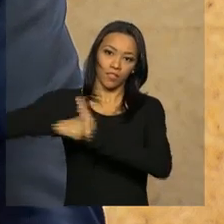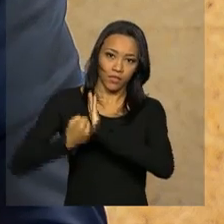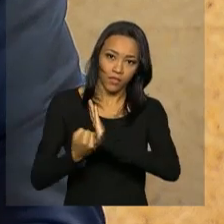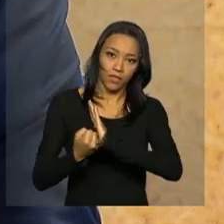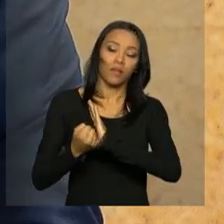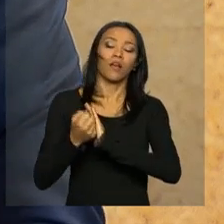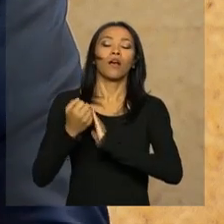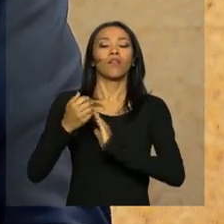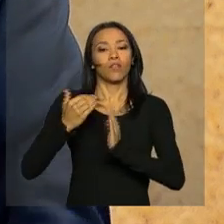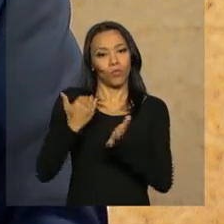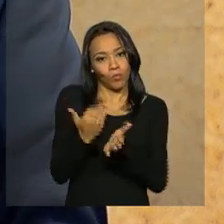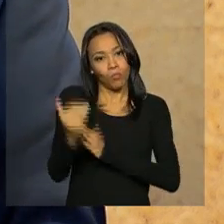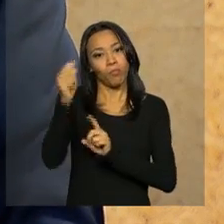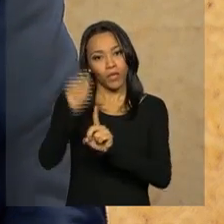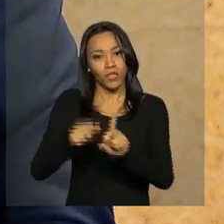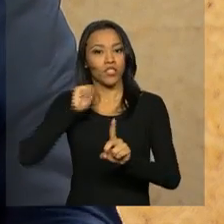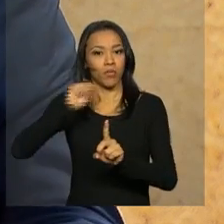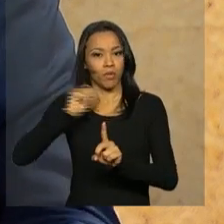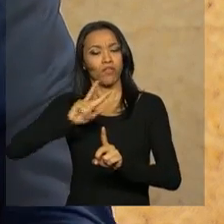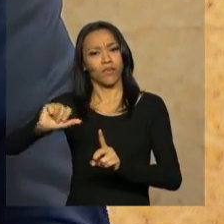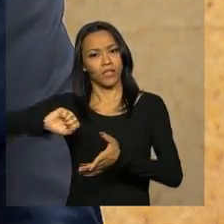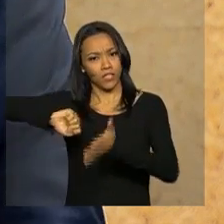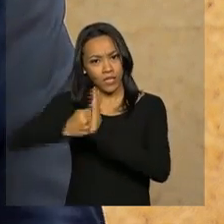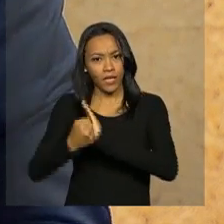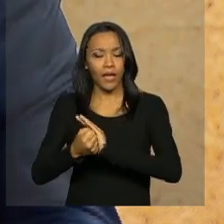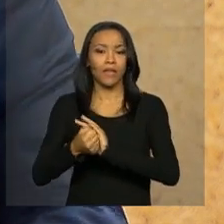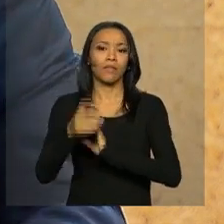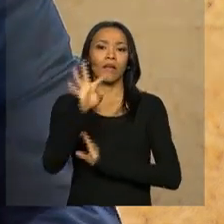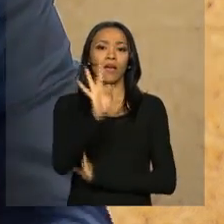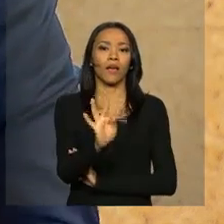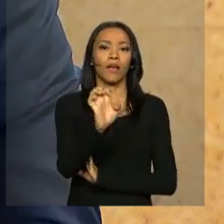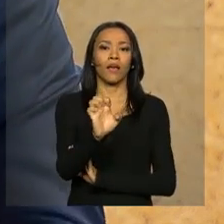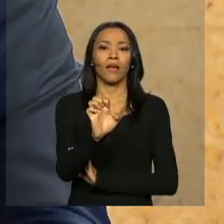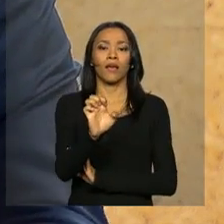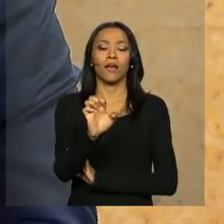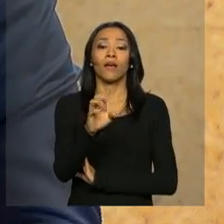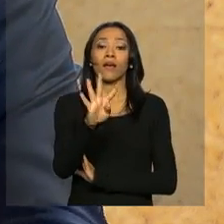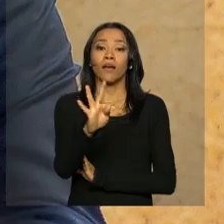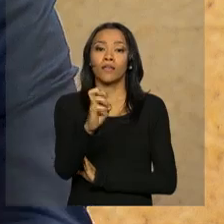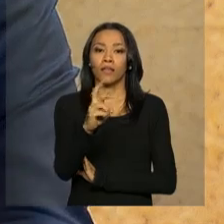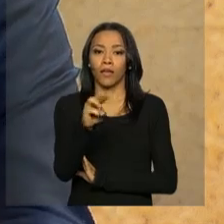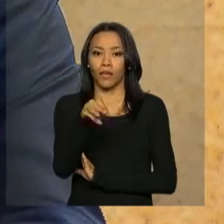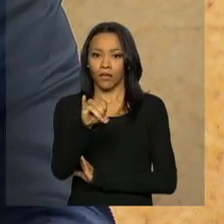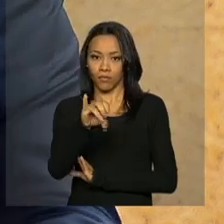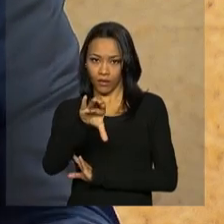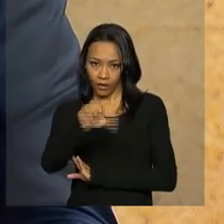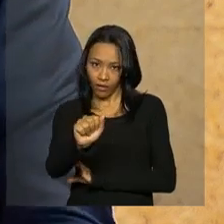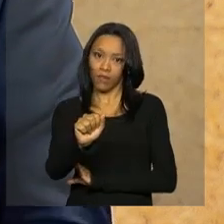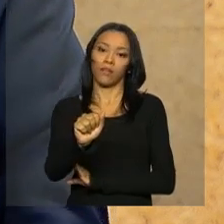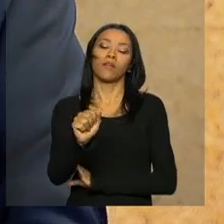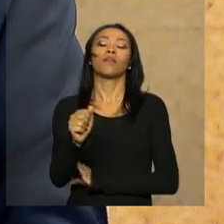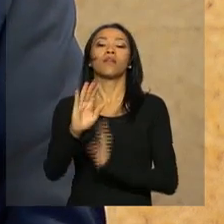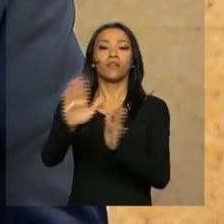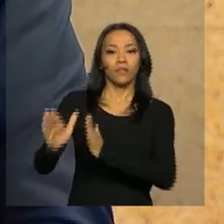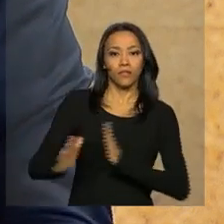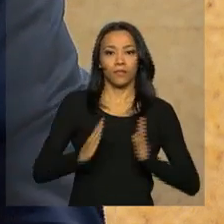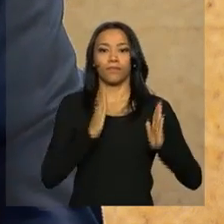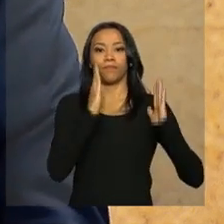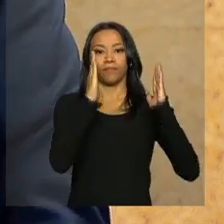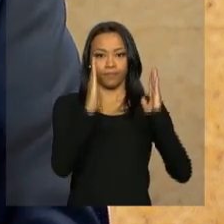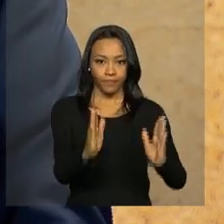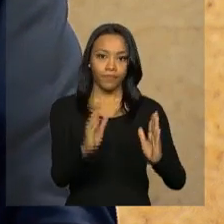nós desligaremos as térmicas que estejam acima de 211 e entraremos